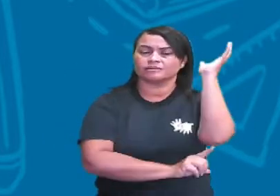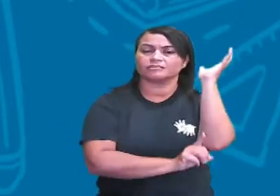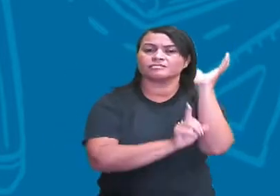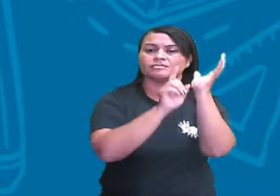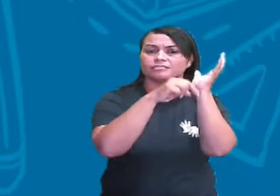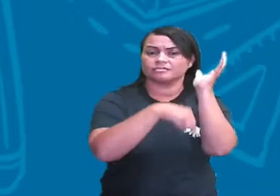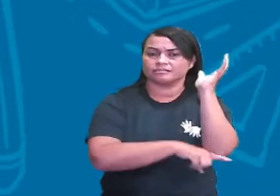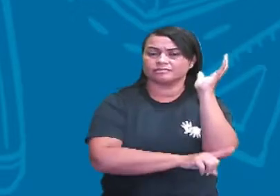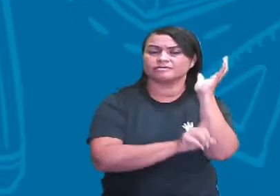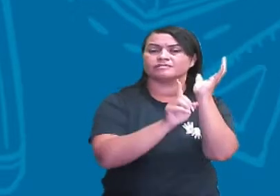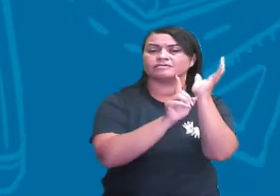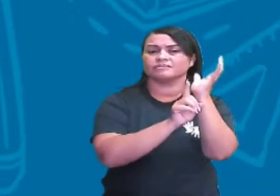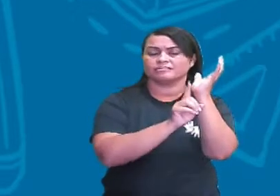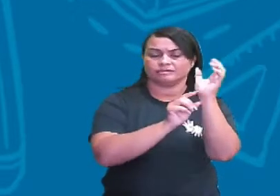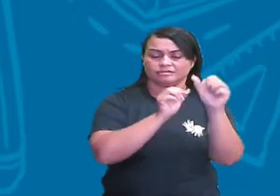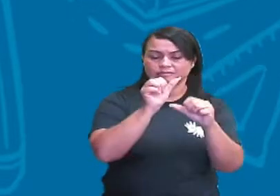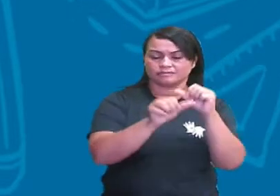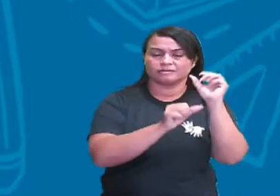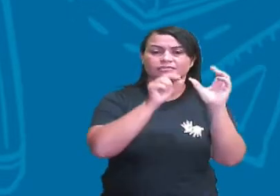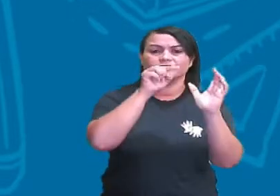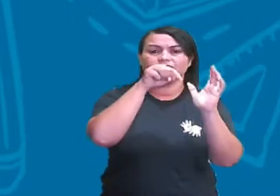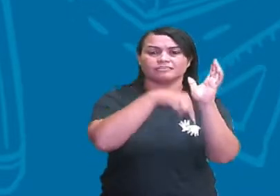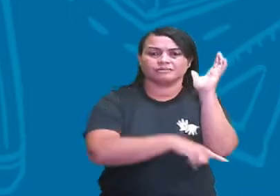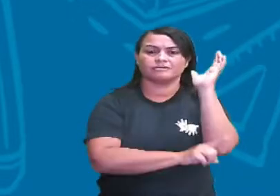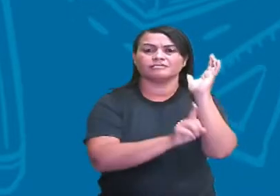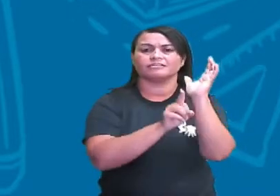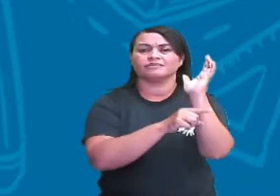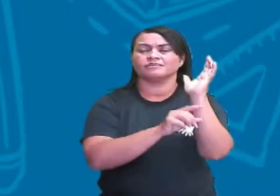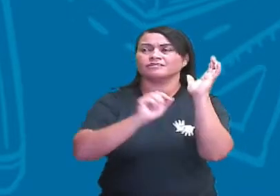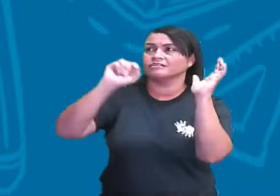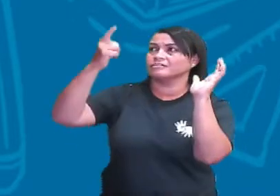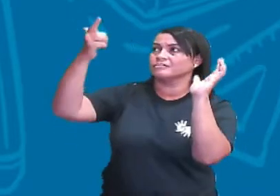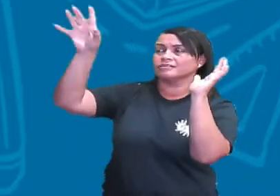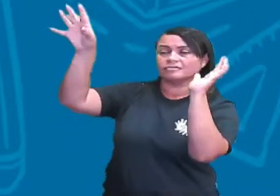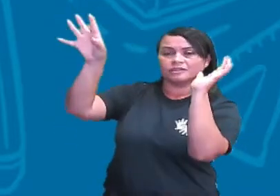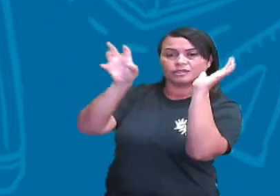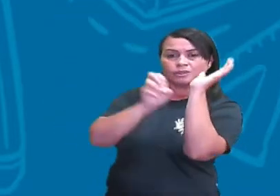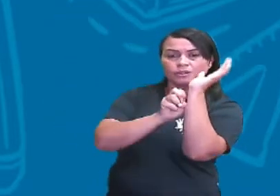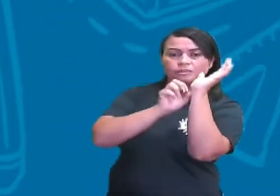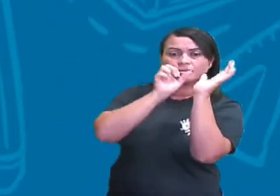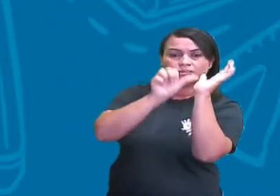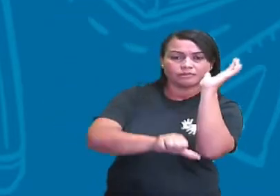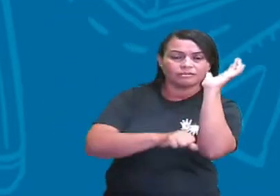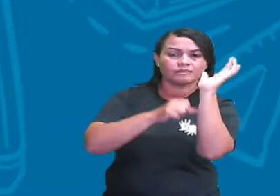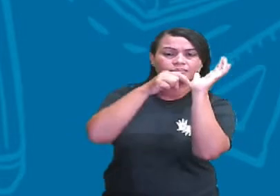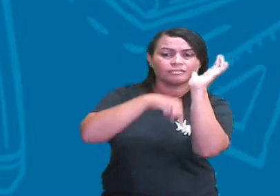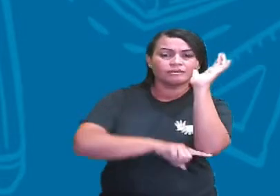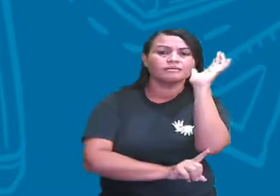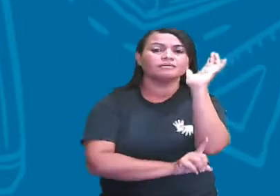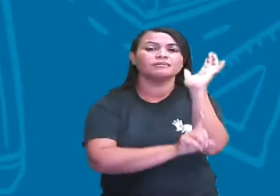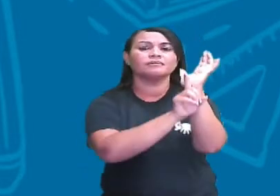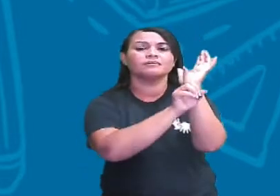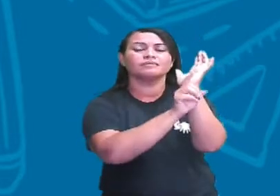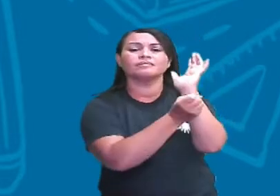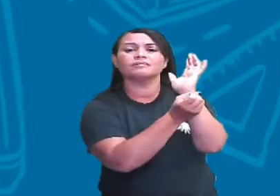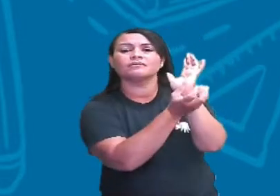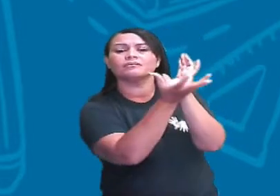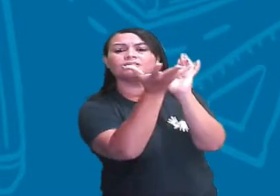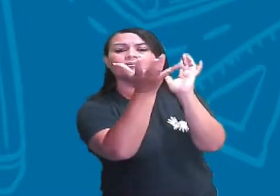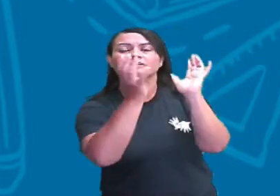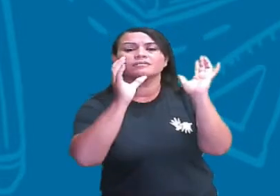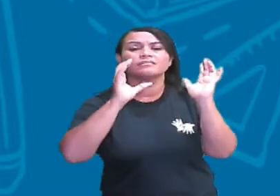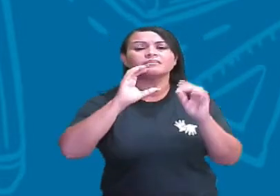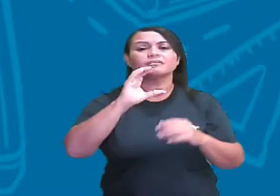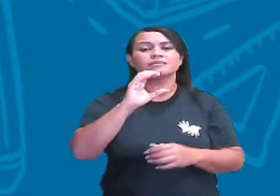desse processo de converter energia luminosa em energia química. E por isso nós chamamos esses